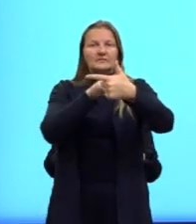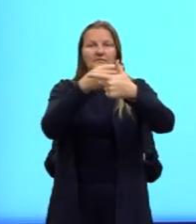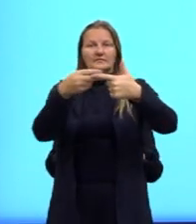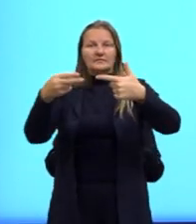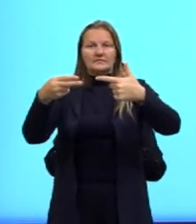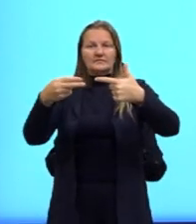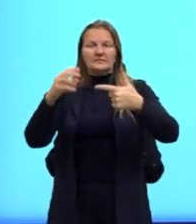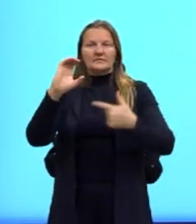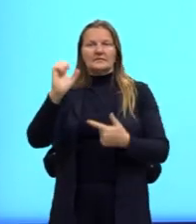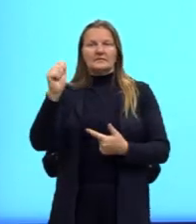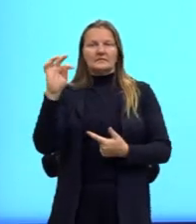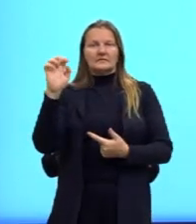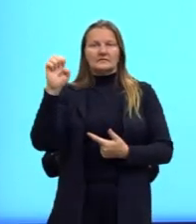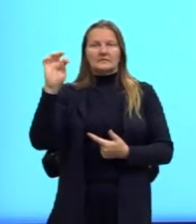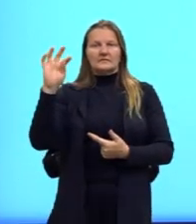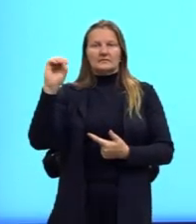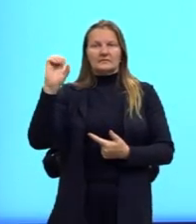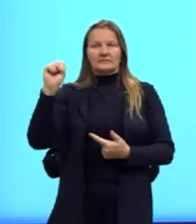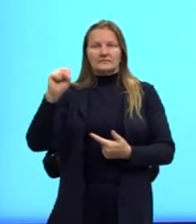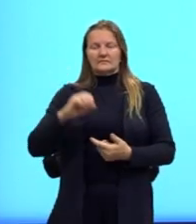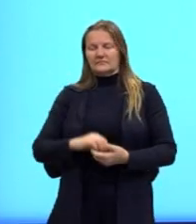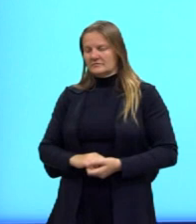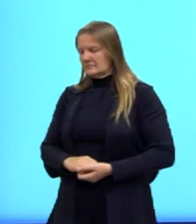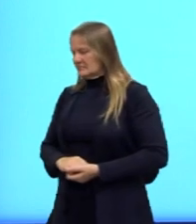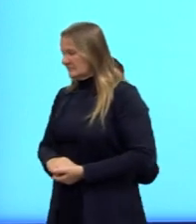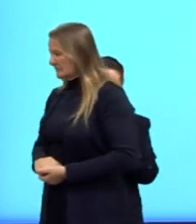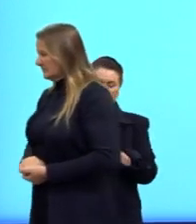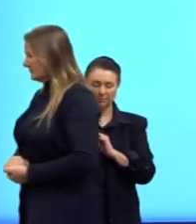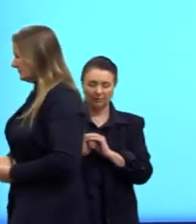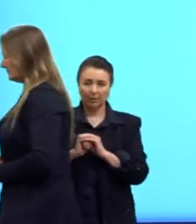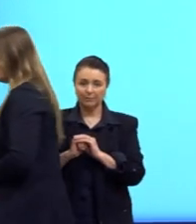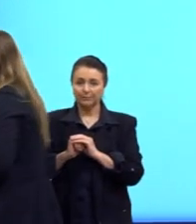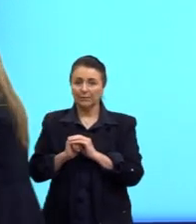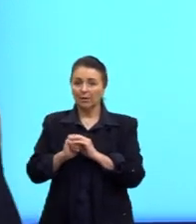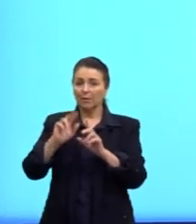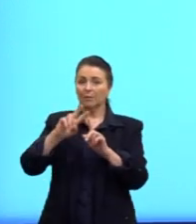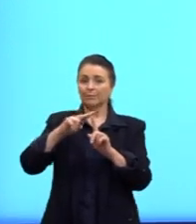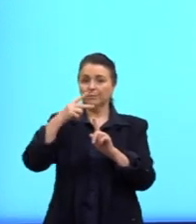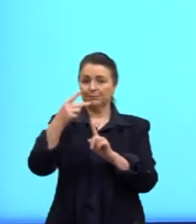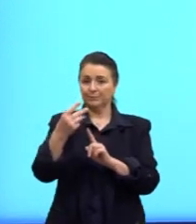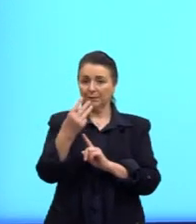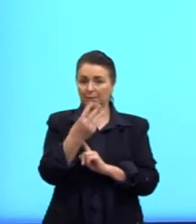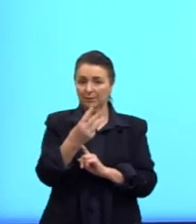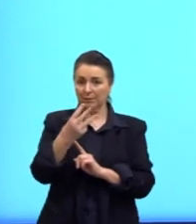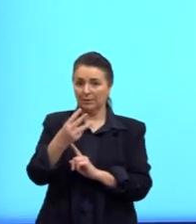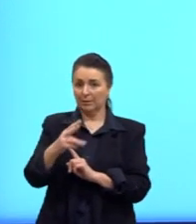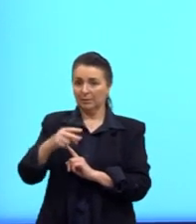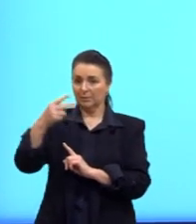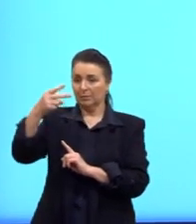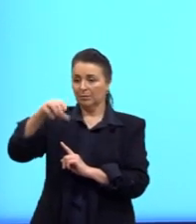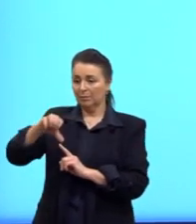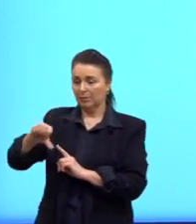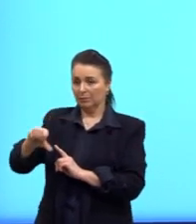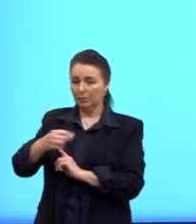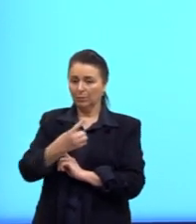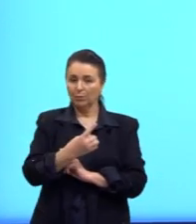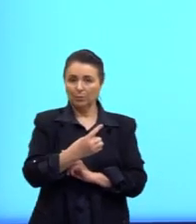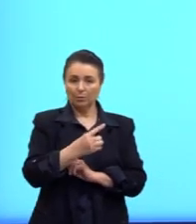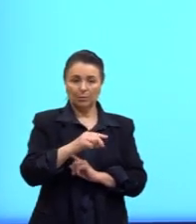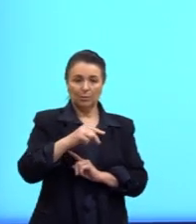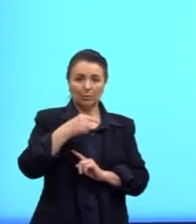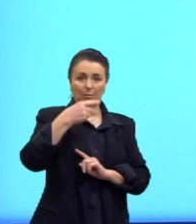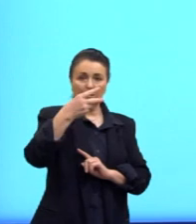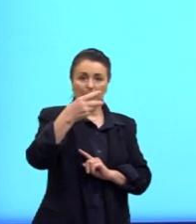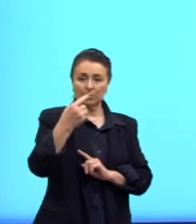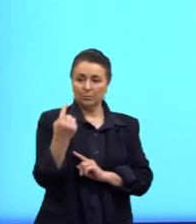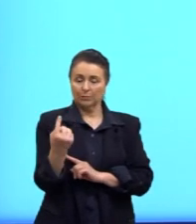tá? Resolvendo a potência, 3 ao quadrado é 9, 1 ao quadrado é 1, né? Então,